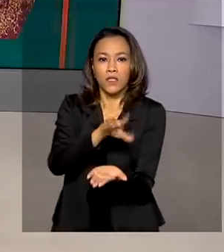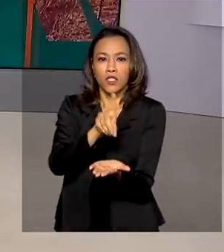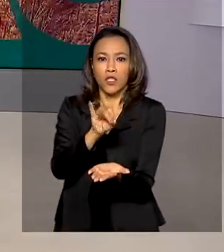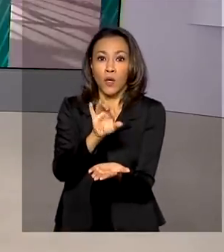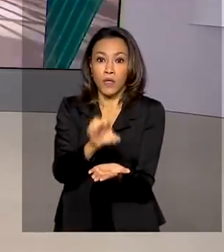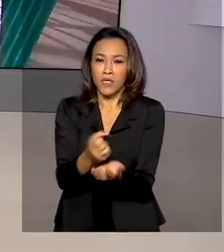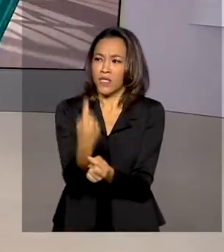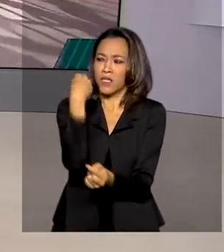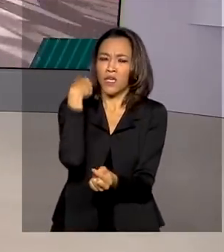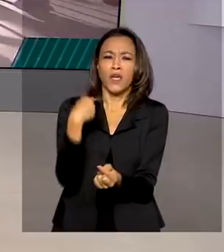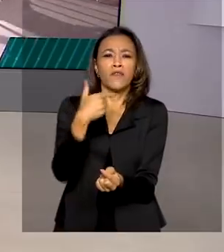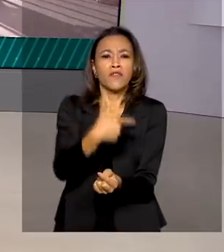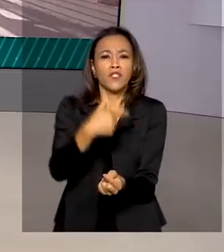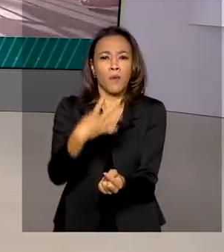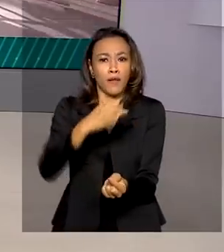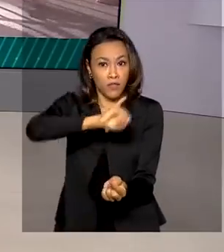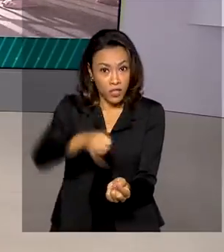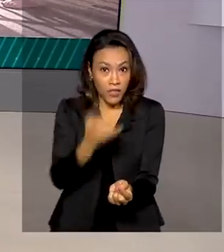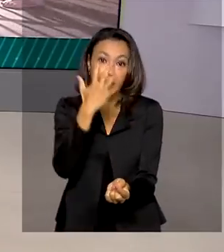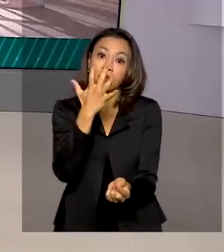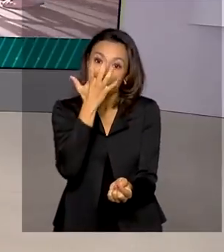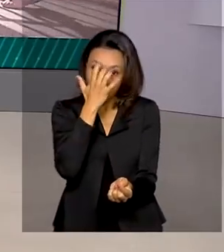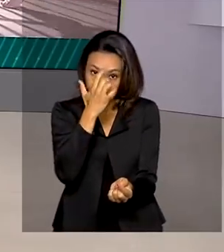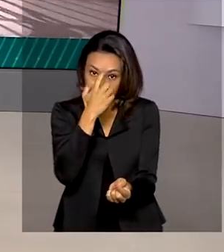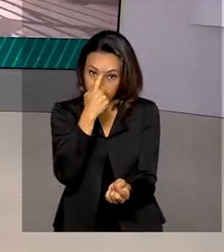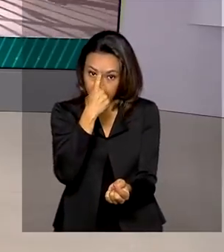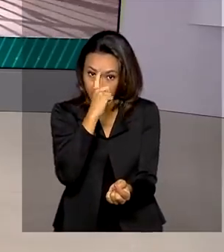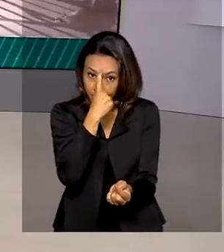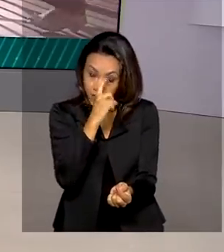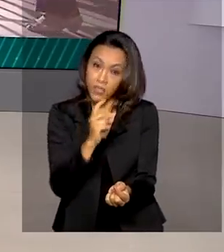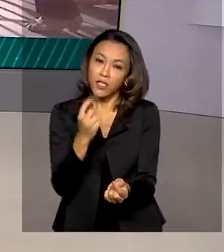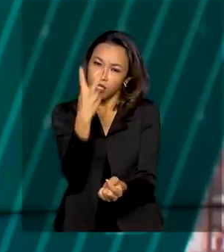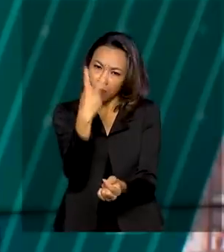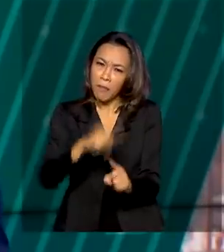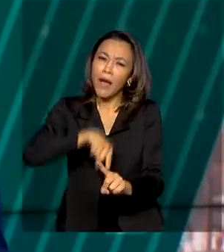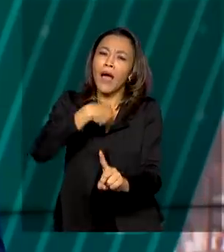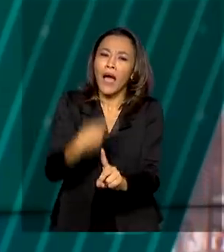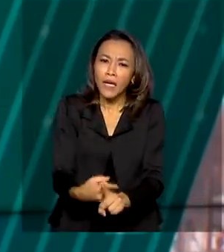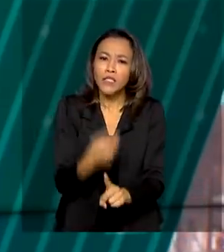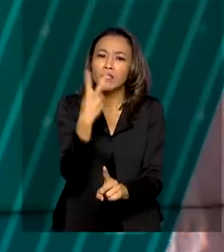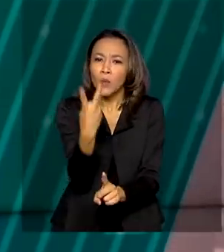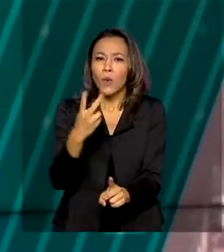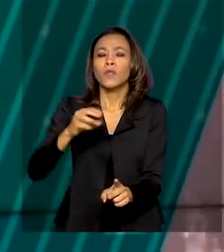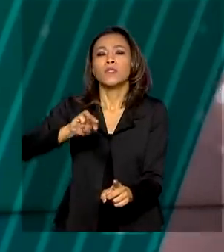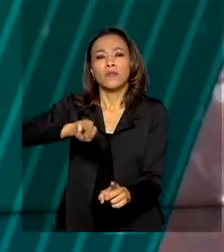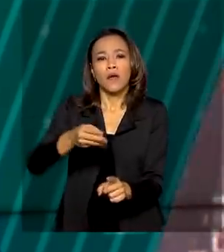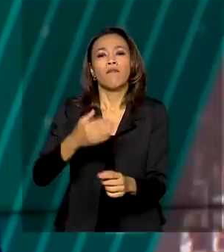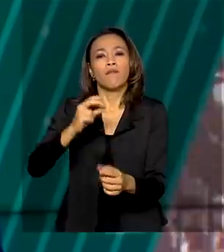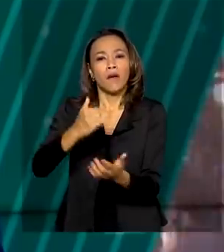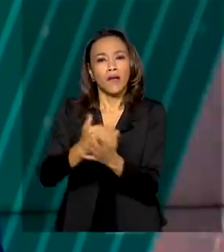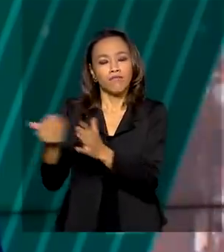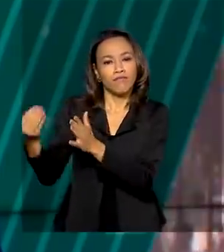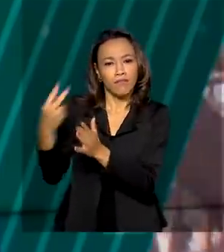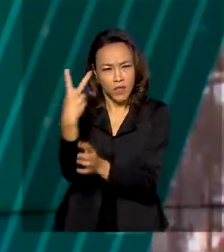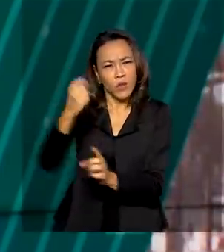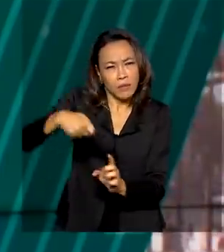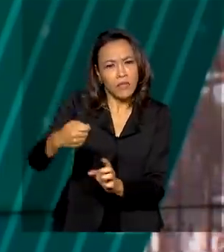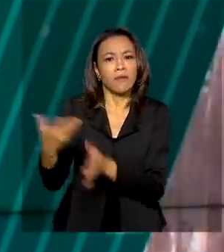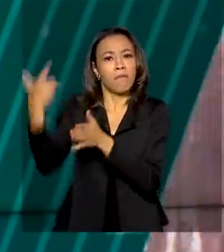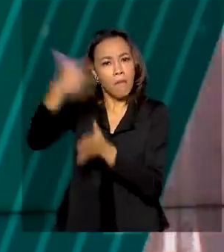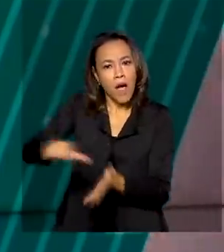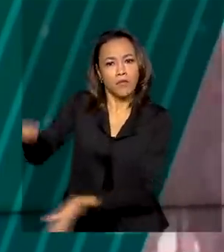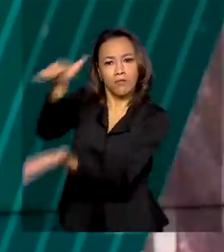janeiro. E mais 8 milhões de doses devem chegar nos próximos dois meses. A distribuição de vacinas contra a Covid-19